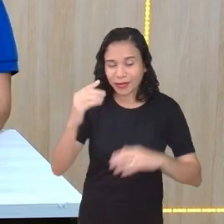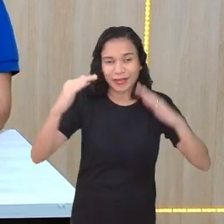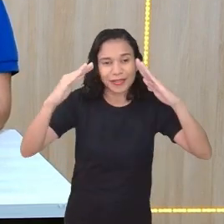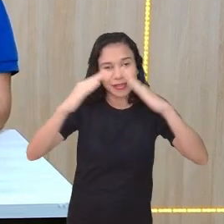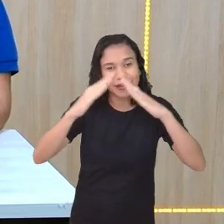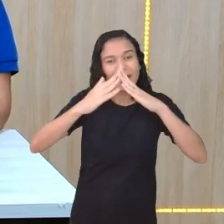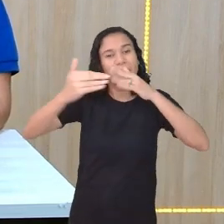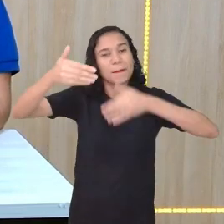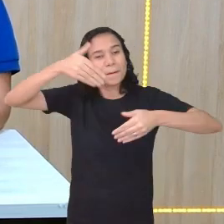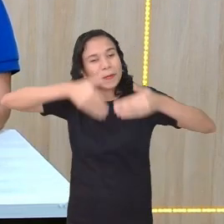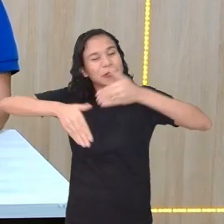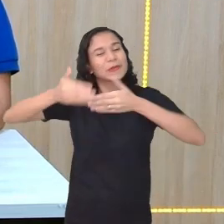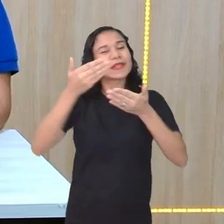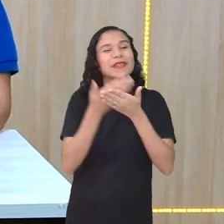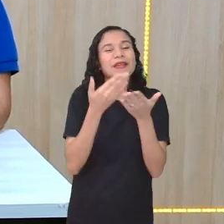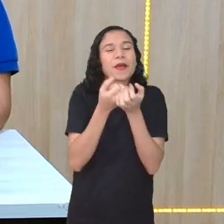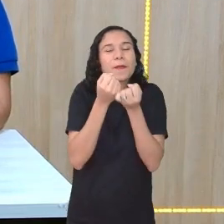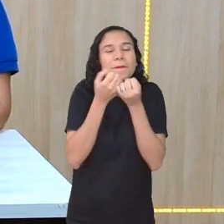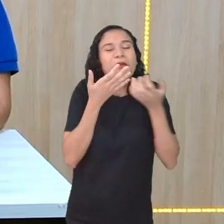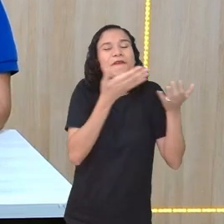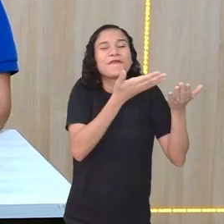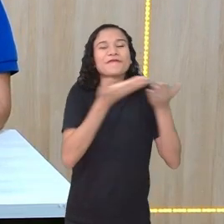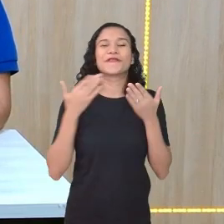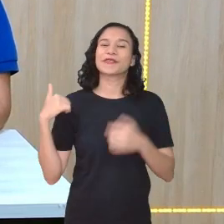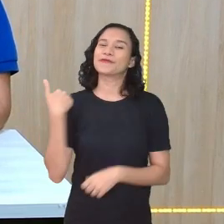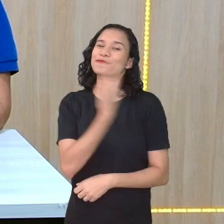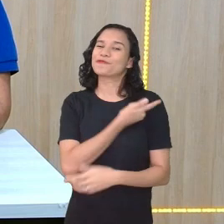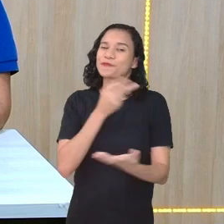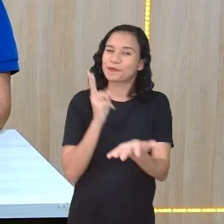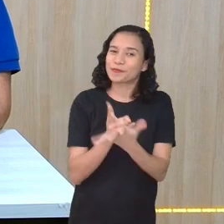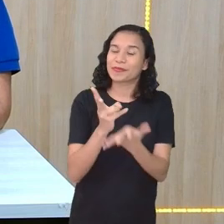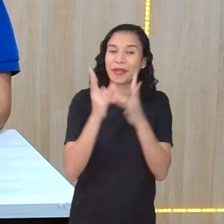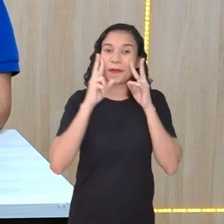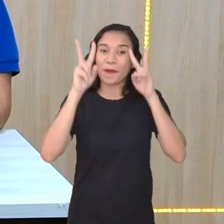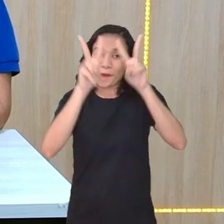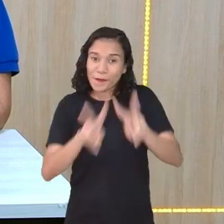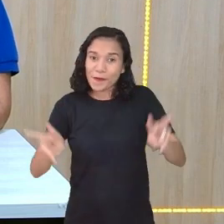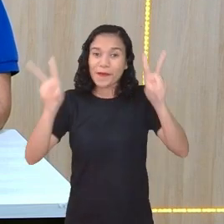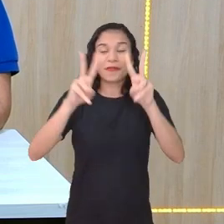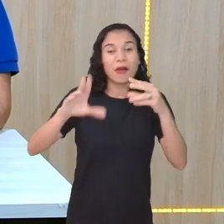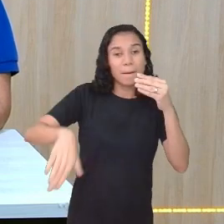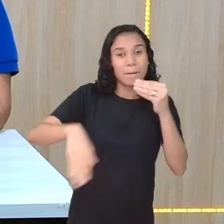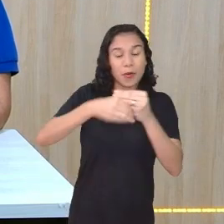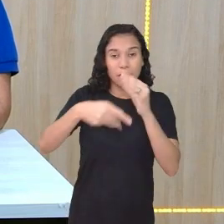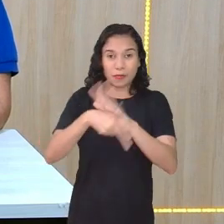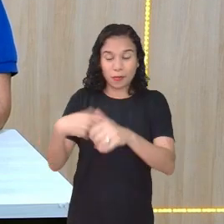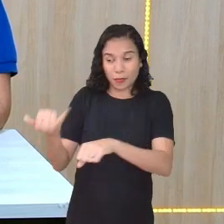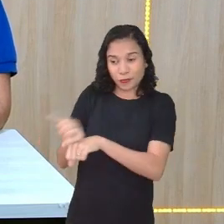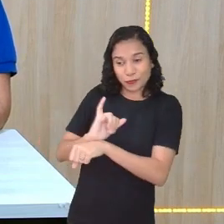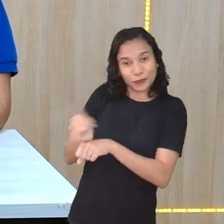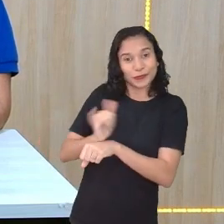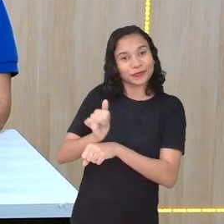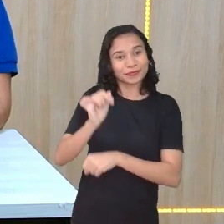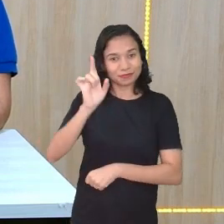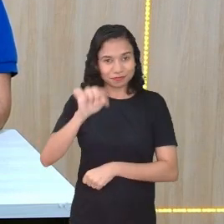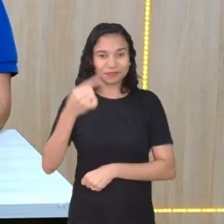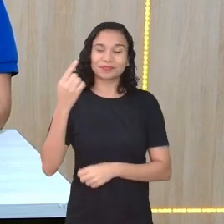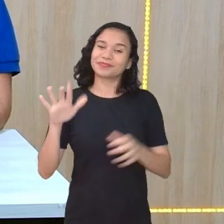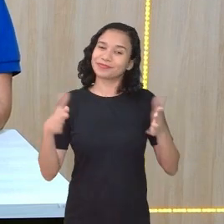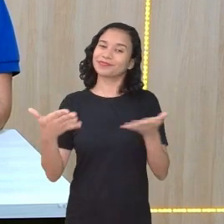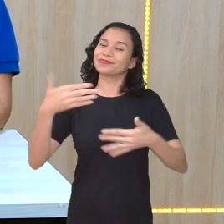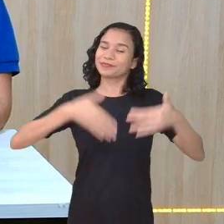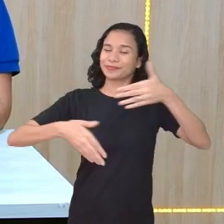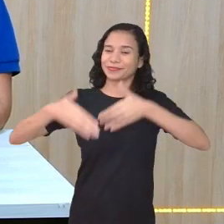casa, quiser participar da aula, seja muito bem-vindo. A gente também sempre vê os comentários lá no YouTube, né? Professora Camille, então